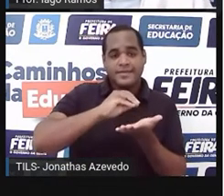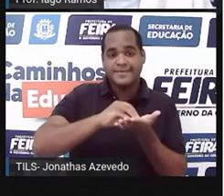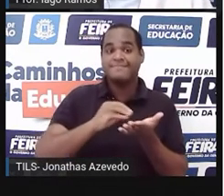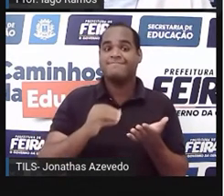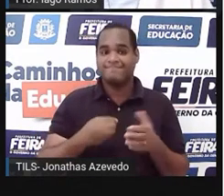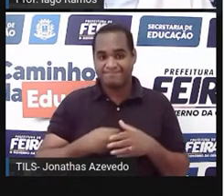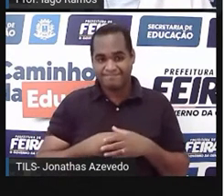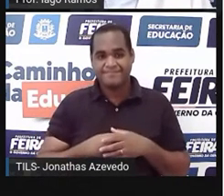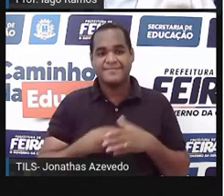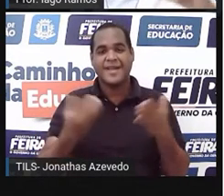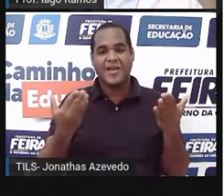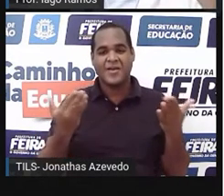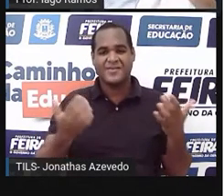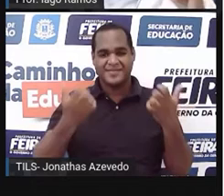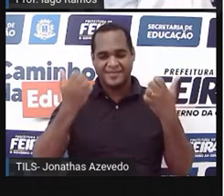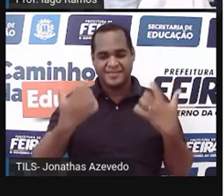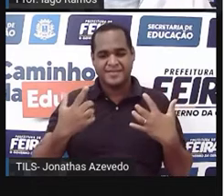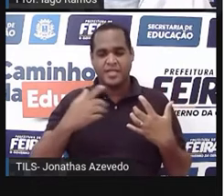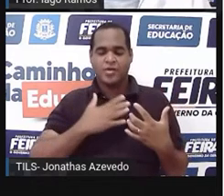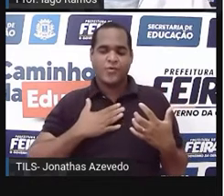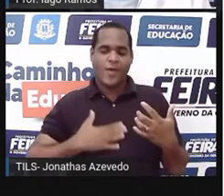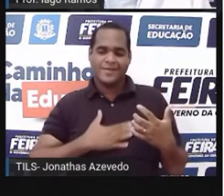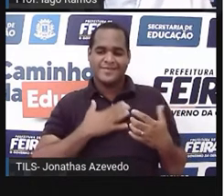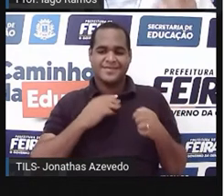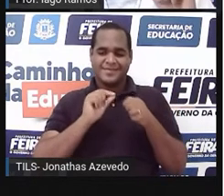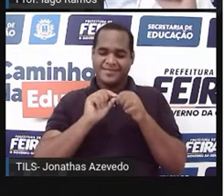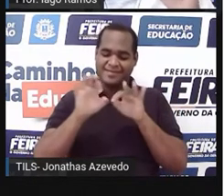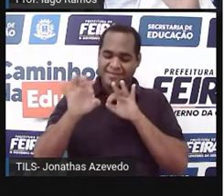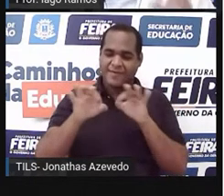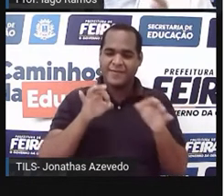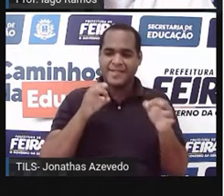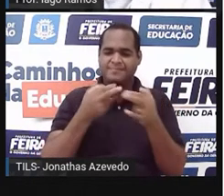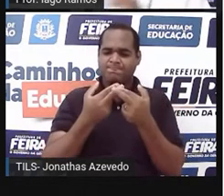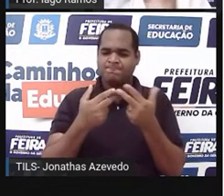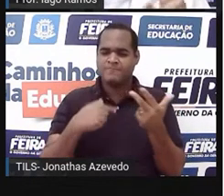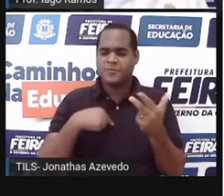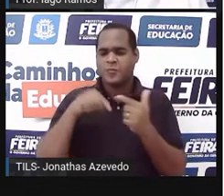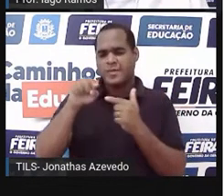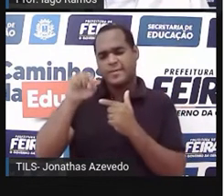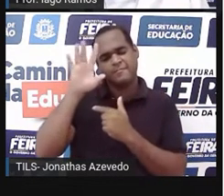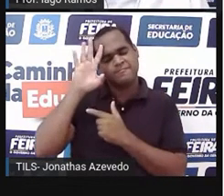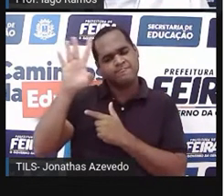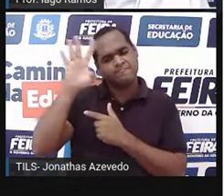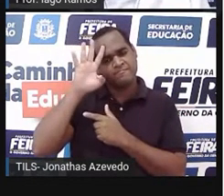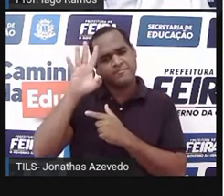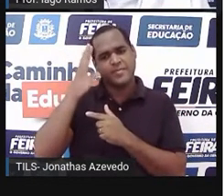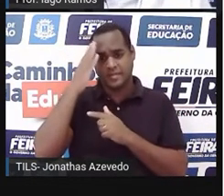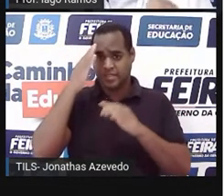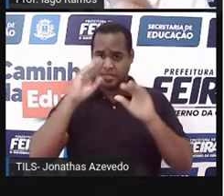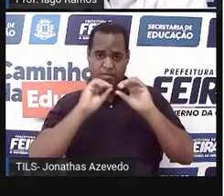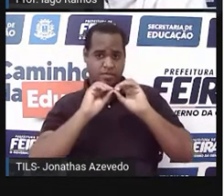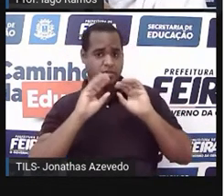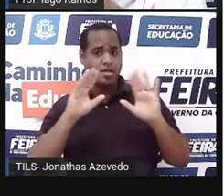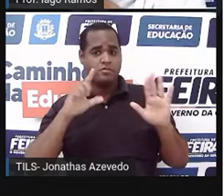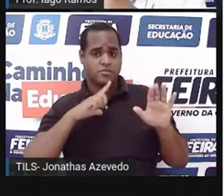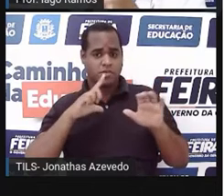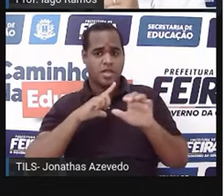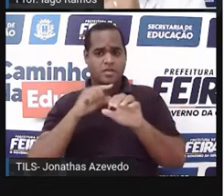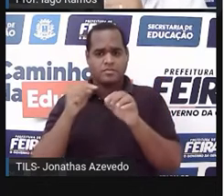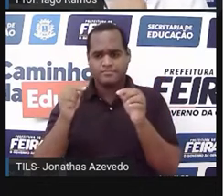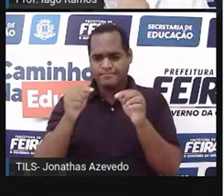de fazer, né? Para que você reflita o quanto você conseguiu entender da aula até